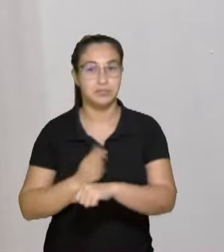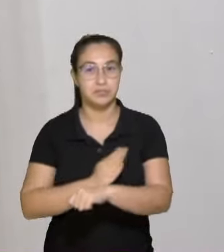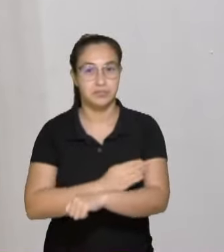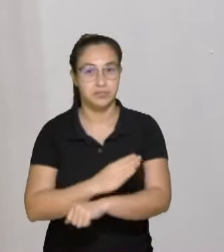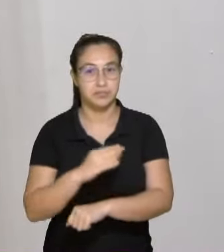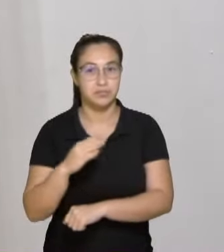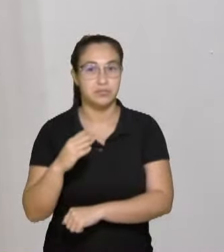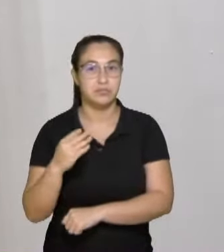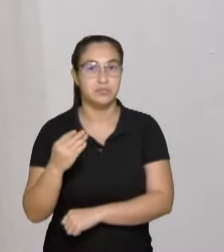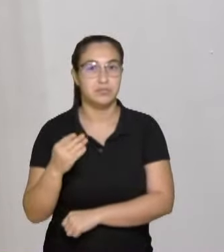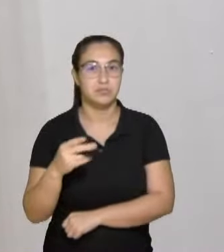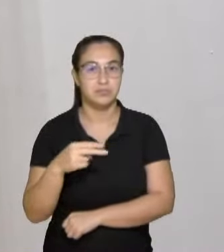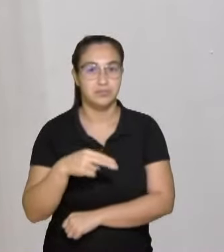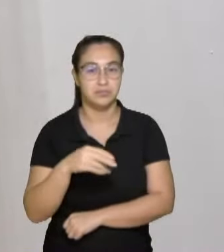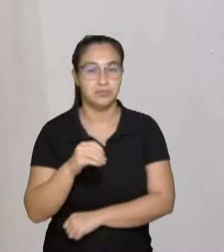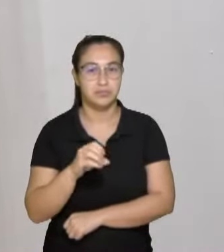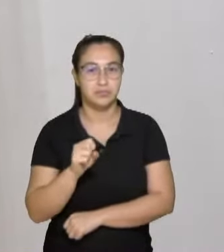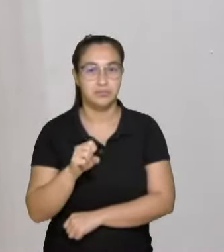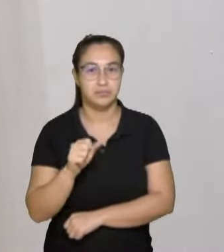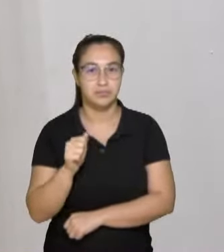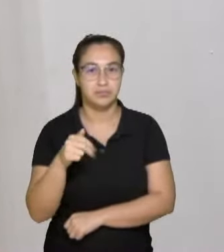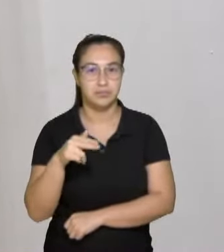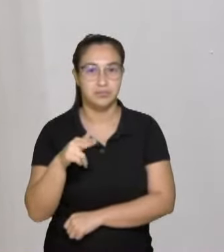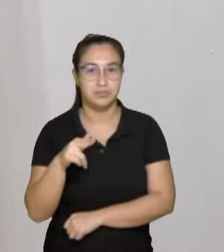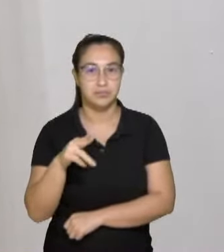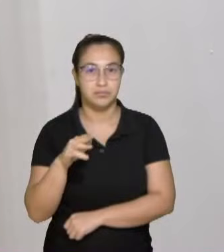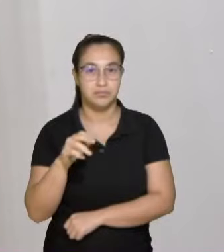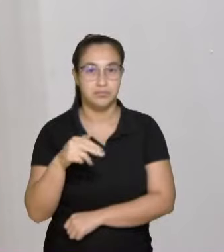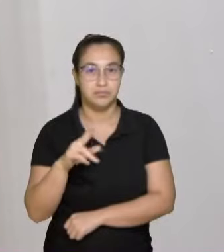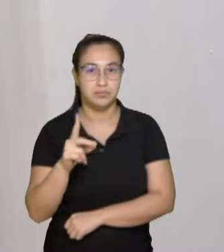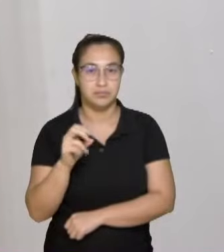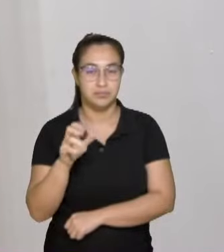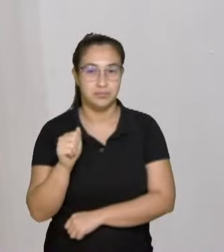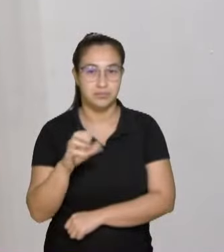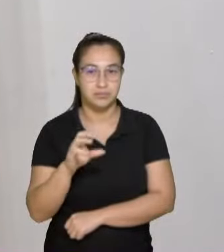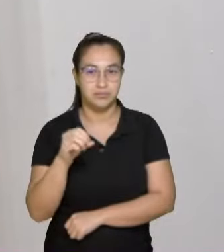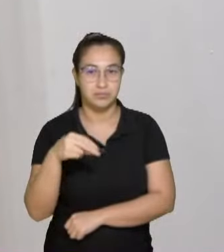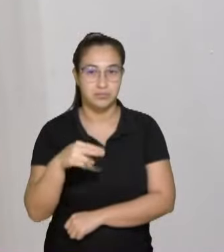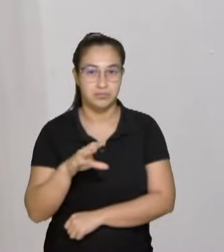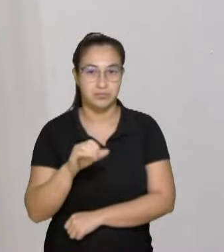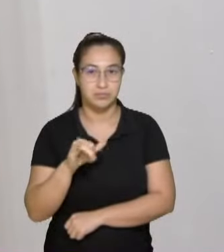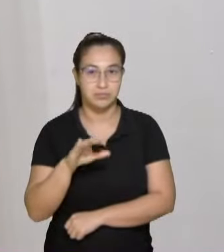da Conceição, na qual é um hospital responsável